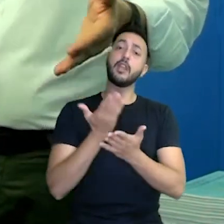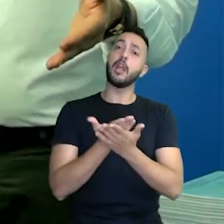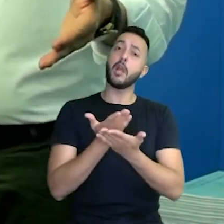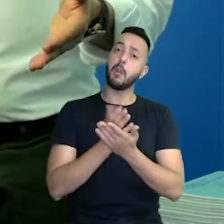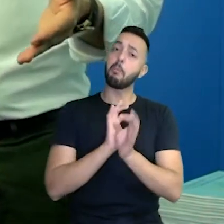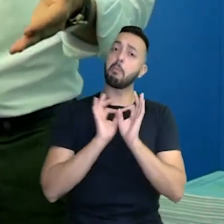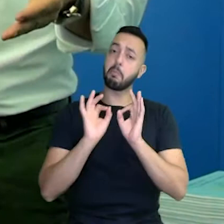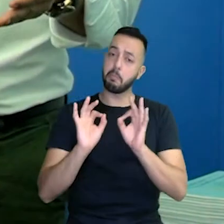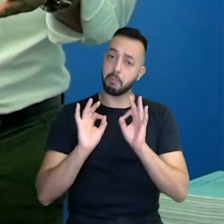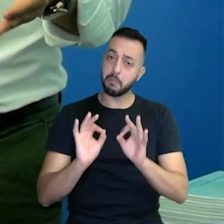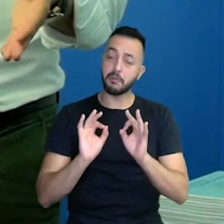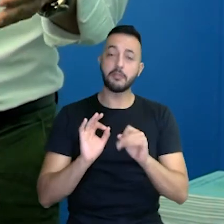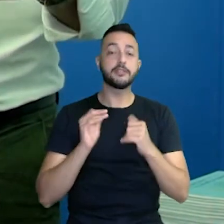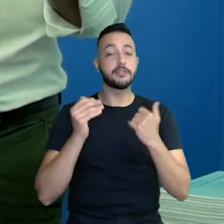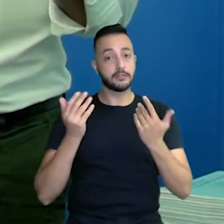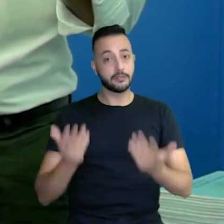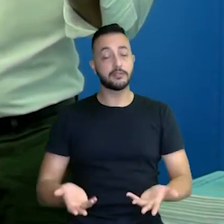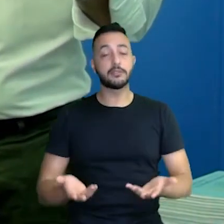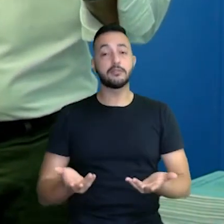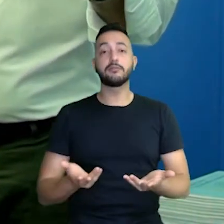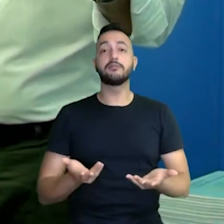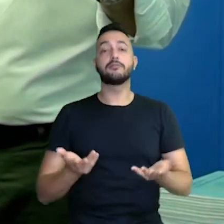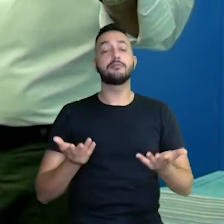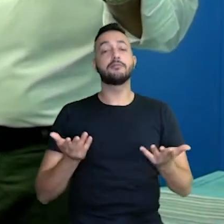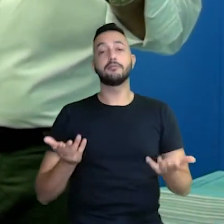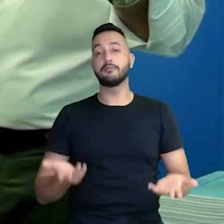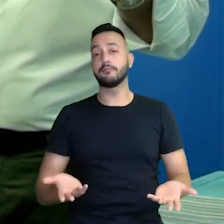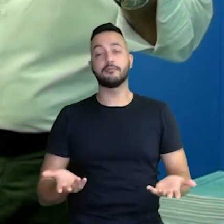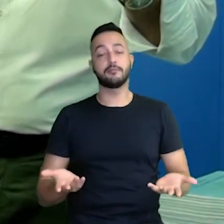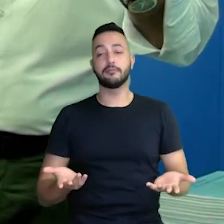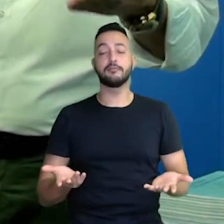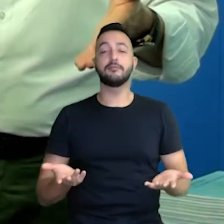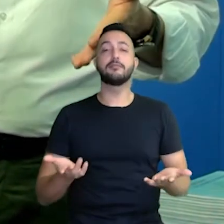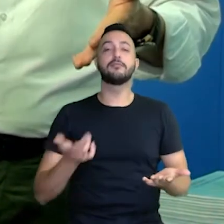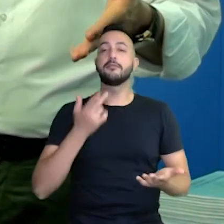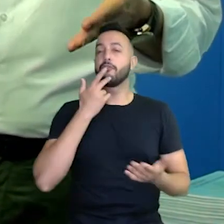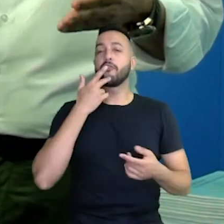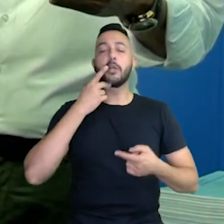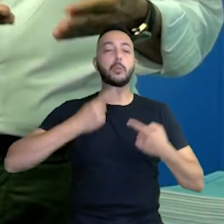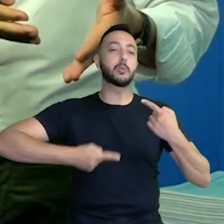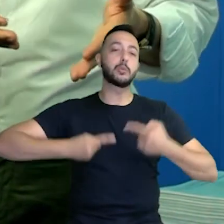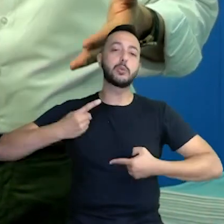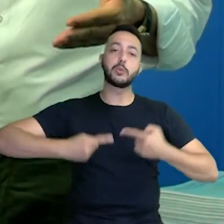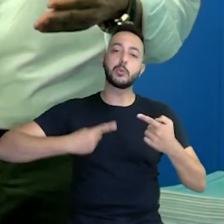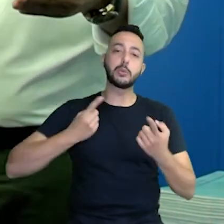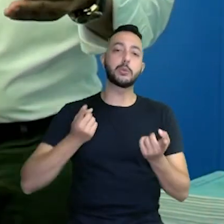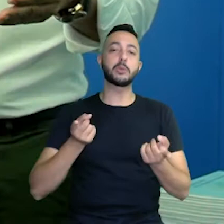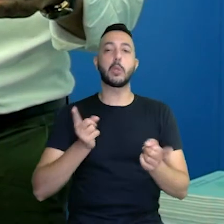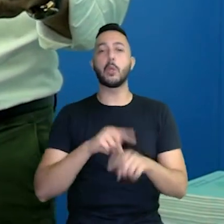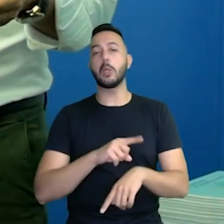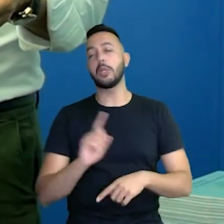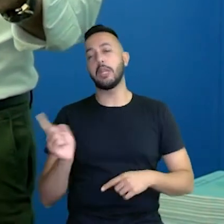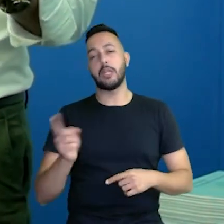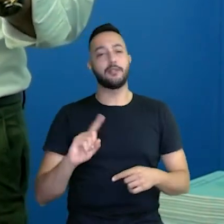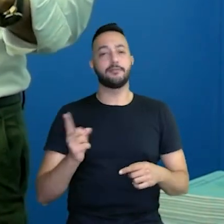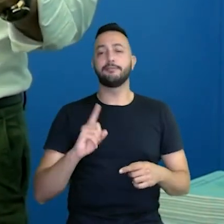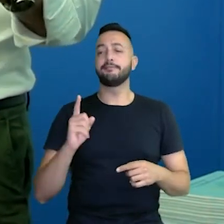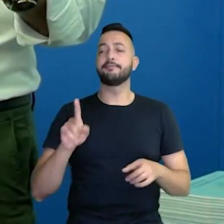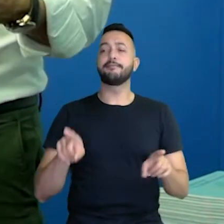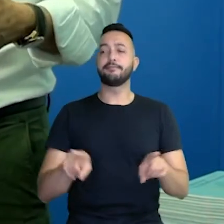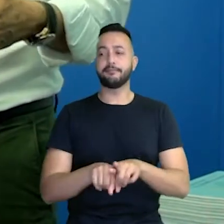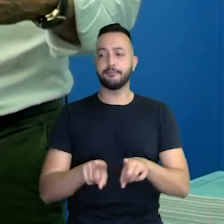excelência. Ninguém pode discutir o contrário. Inclusive, até